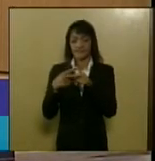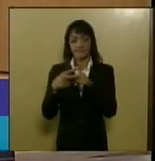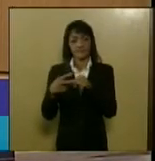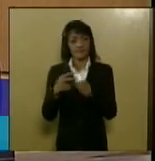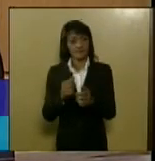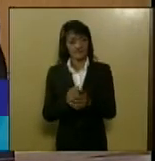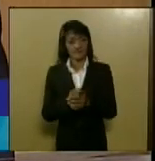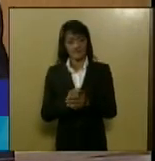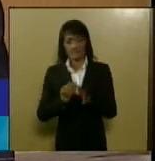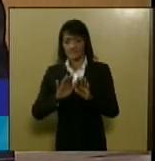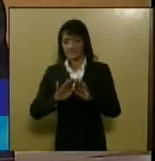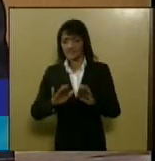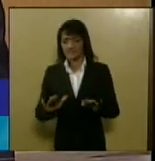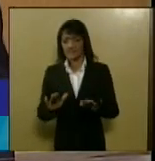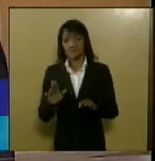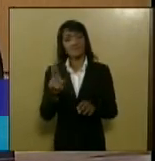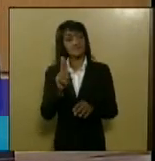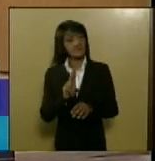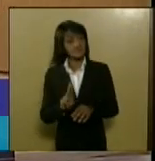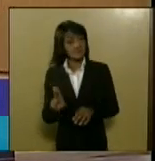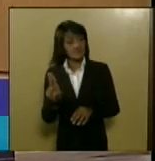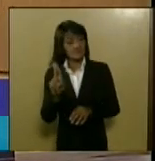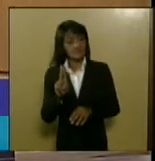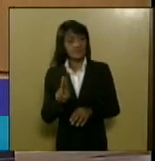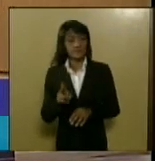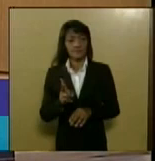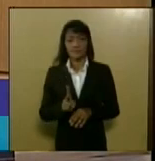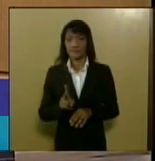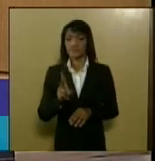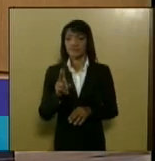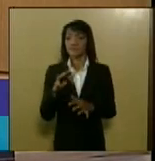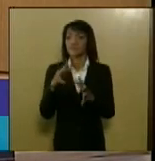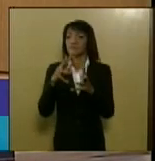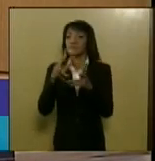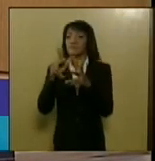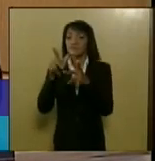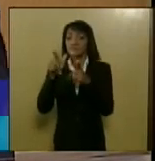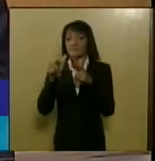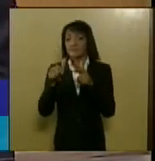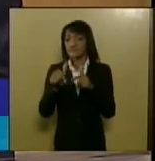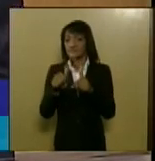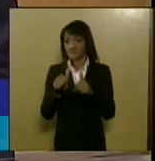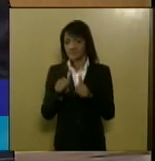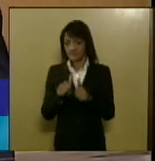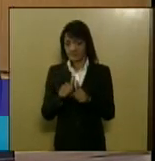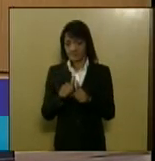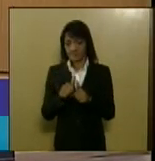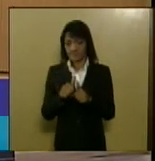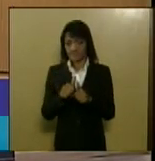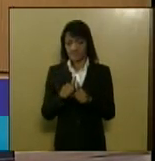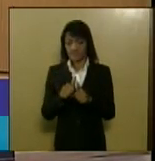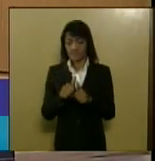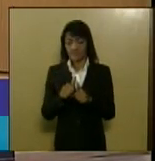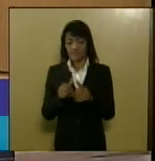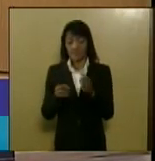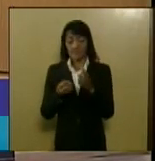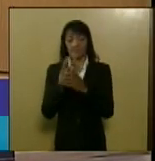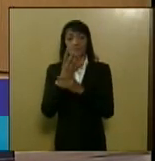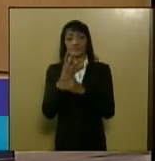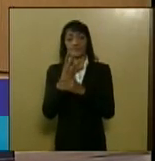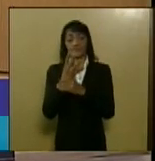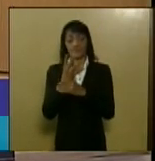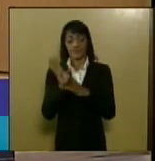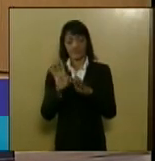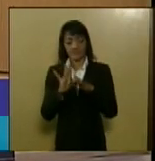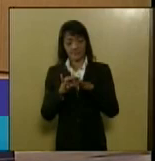que é utilizada de forma disseminada em todo o mundo que causa a epidemia então quando a gente